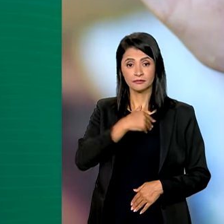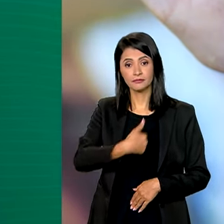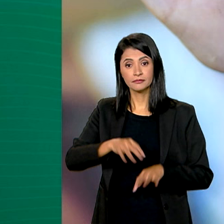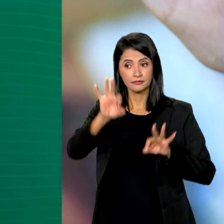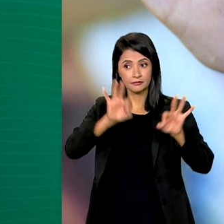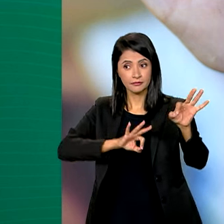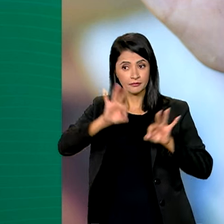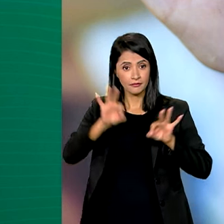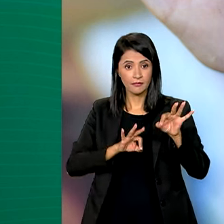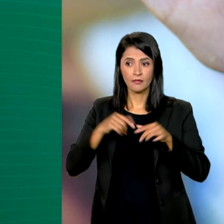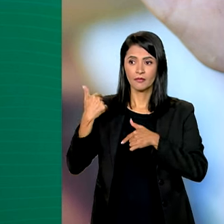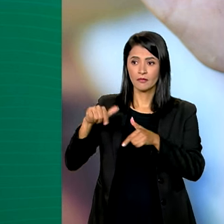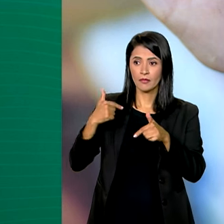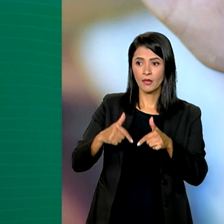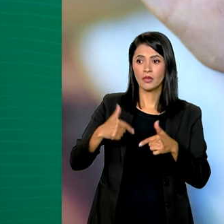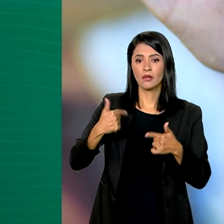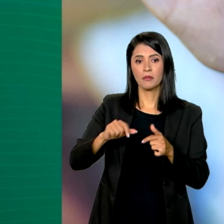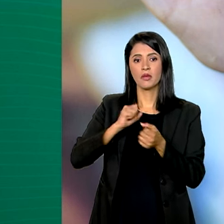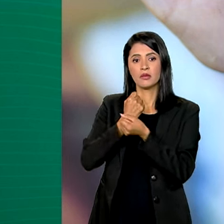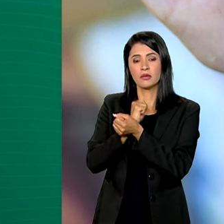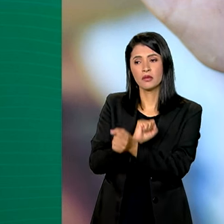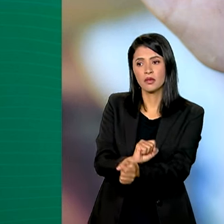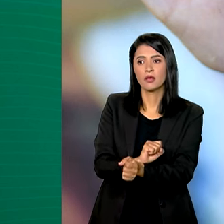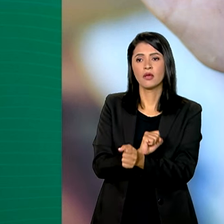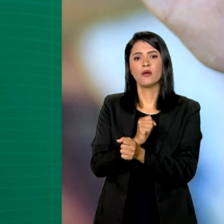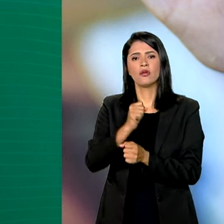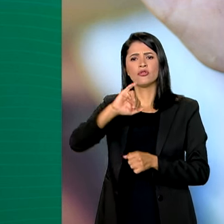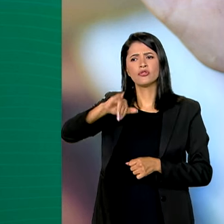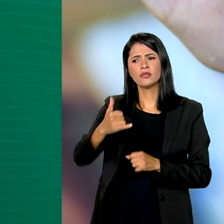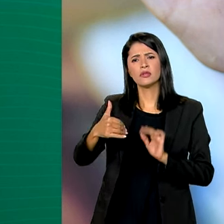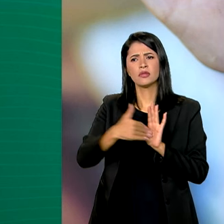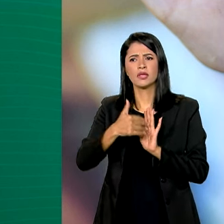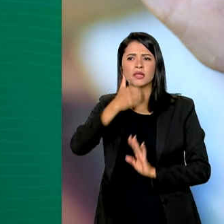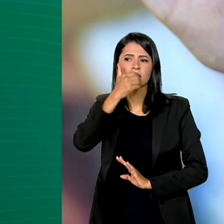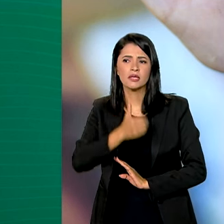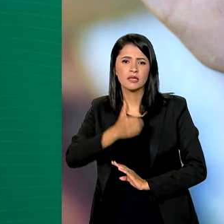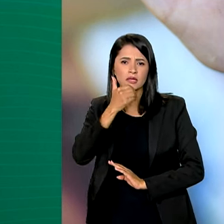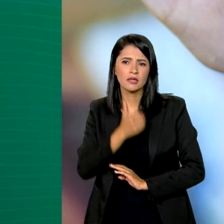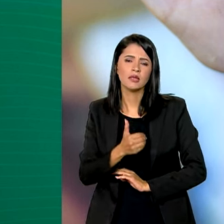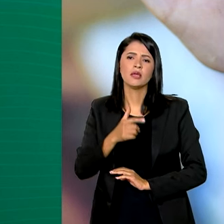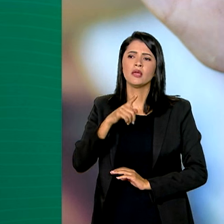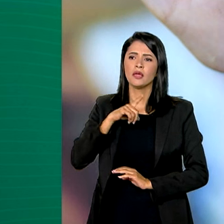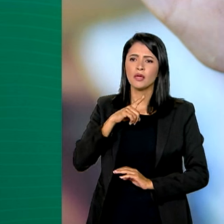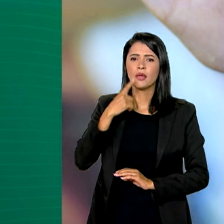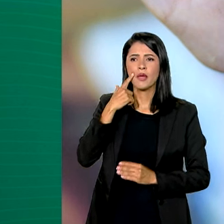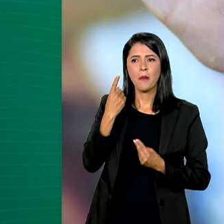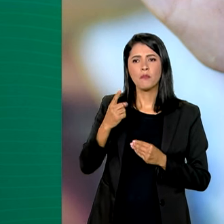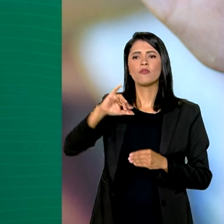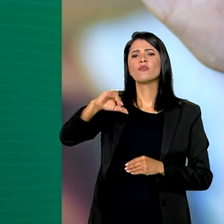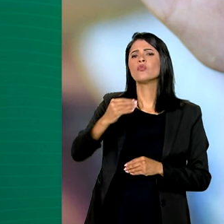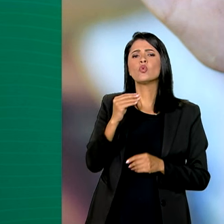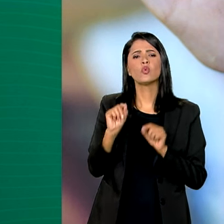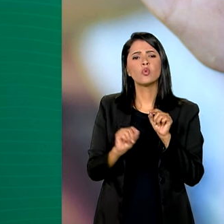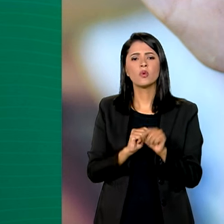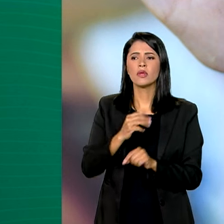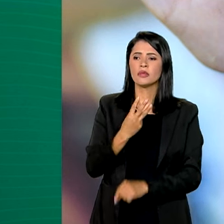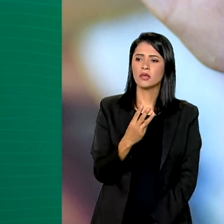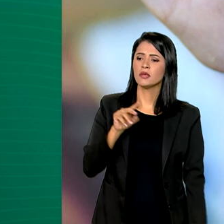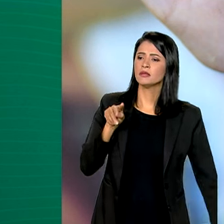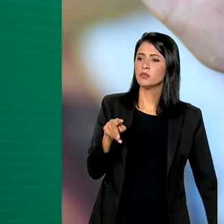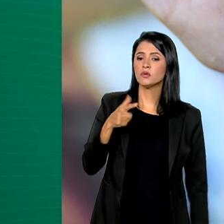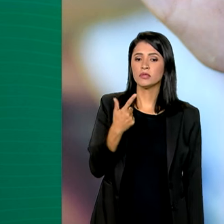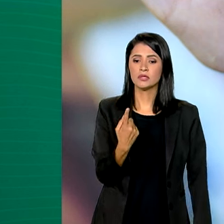combater o trabalho escravo. De janeiro a dezembro de 2023, foram resgatados 3